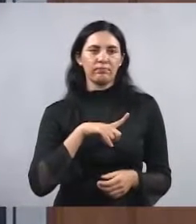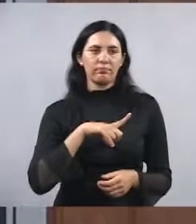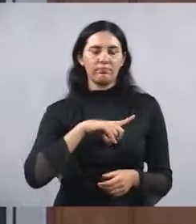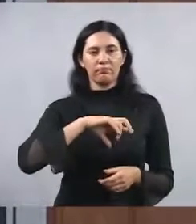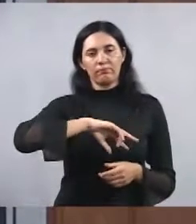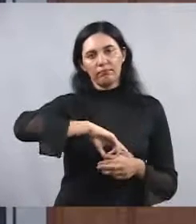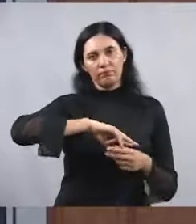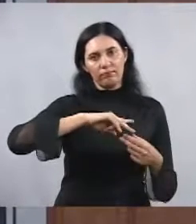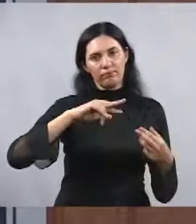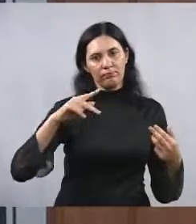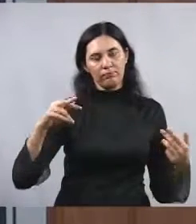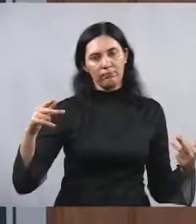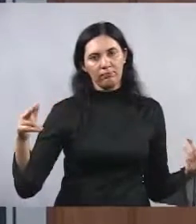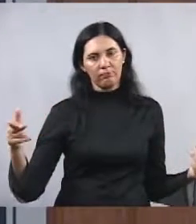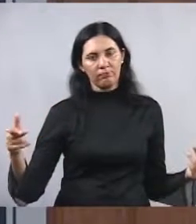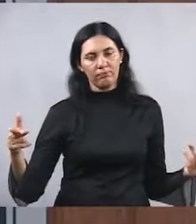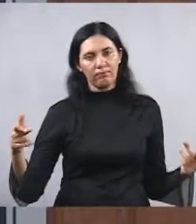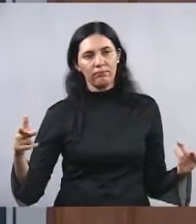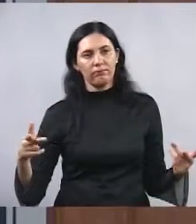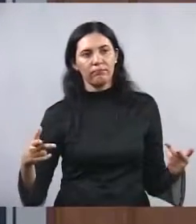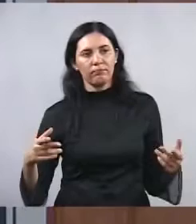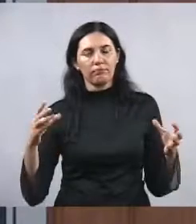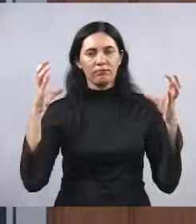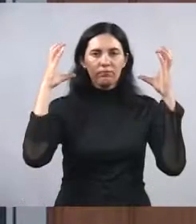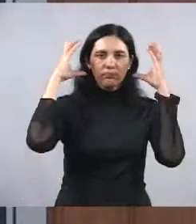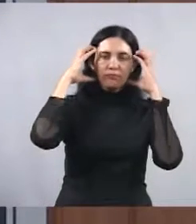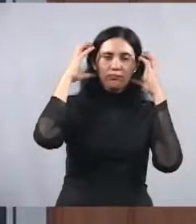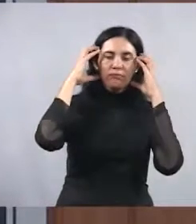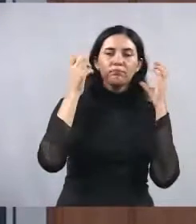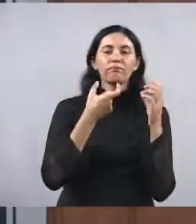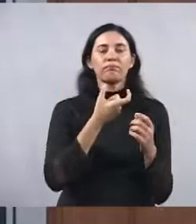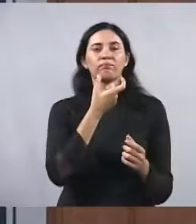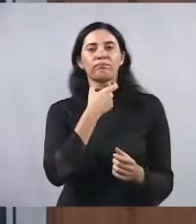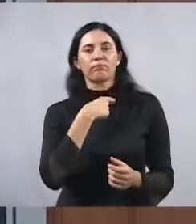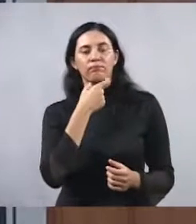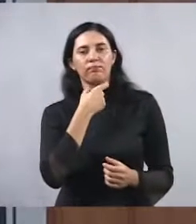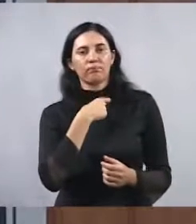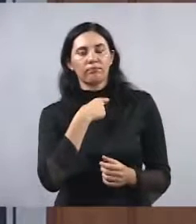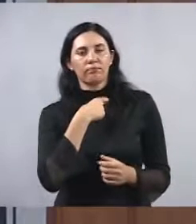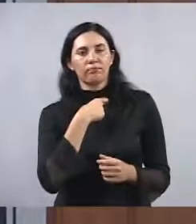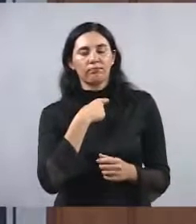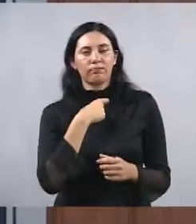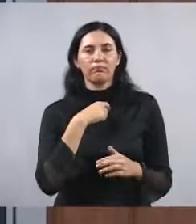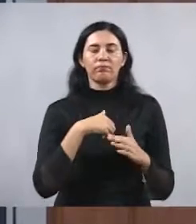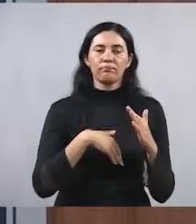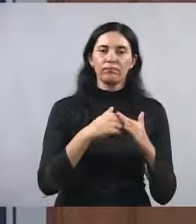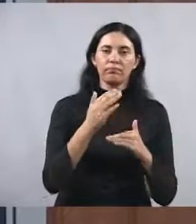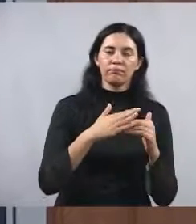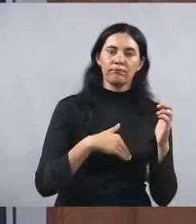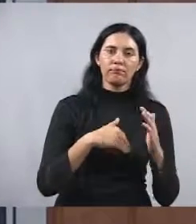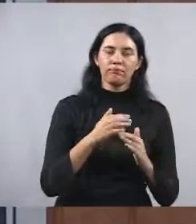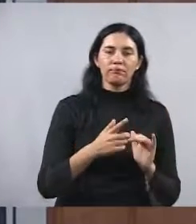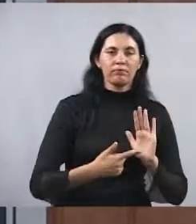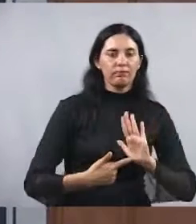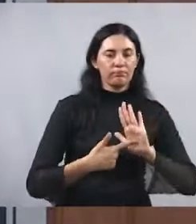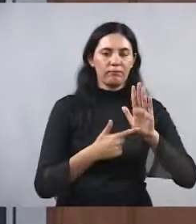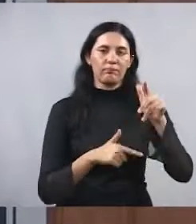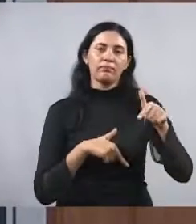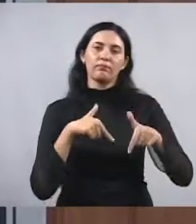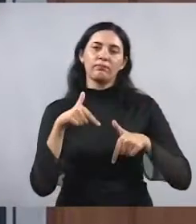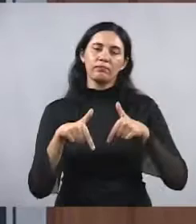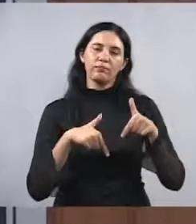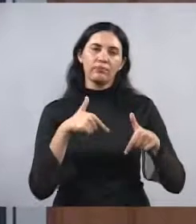equipamentos, de expor de fonoaudiólogos que prestam serviços